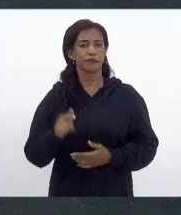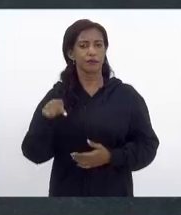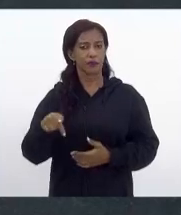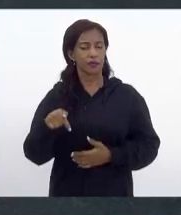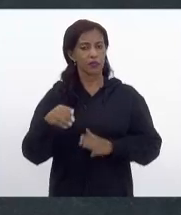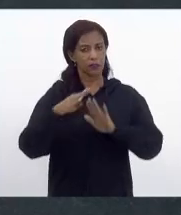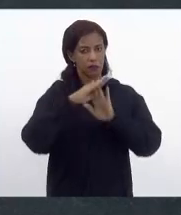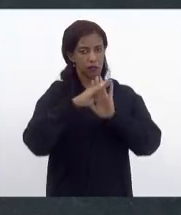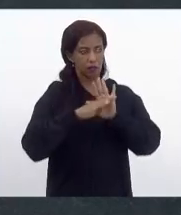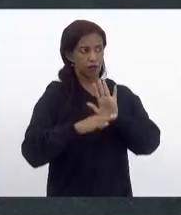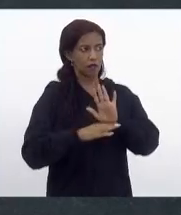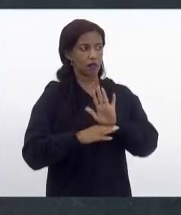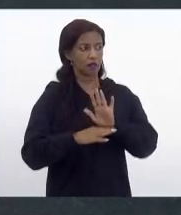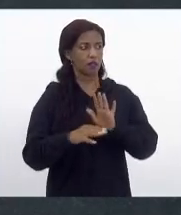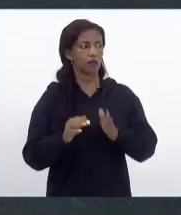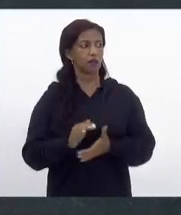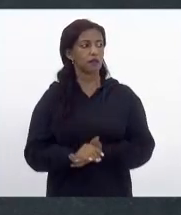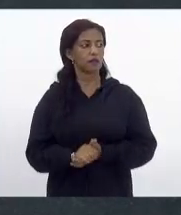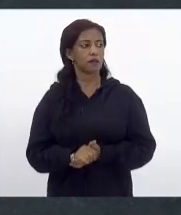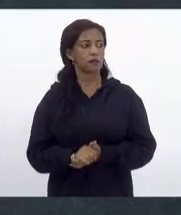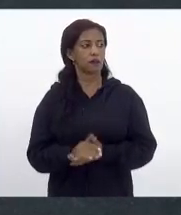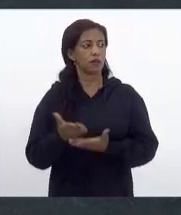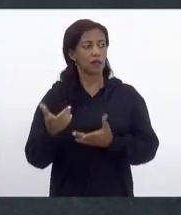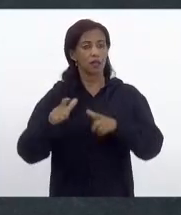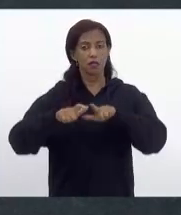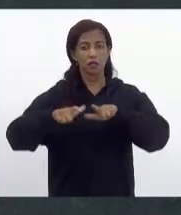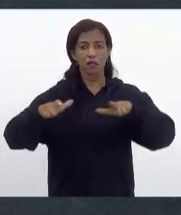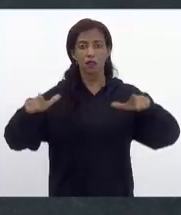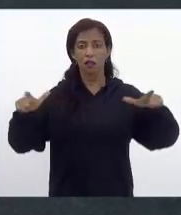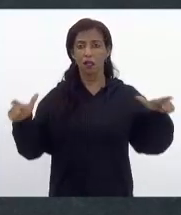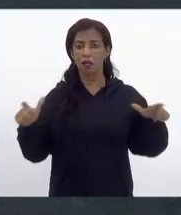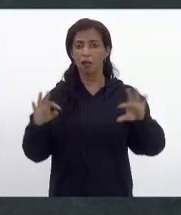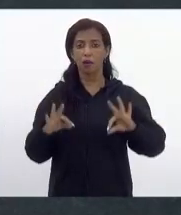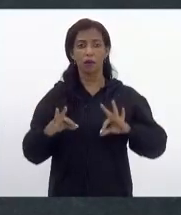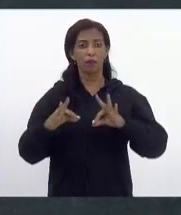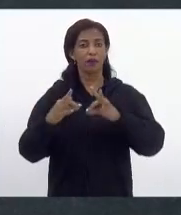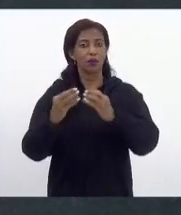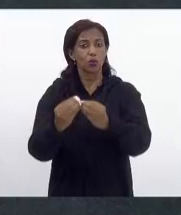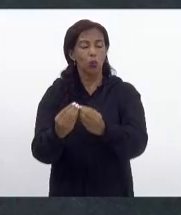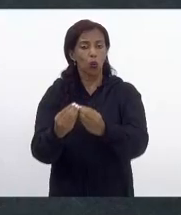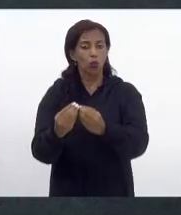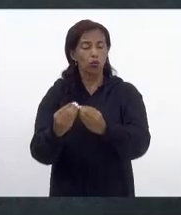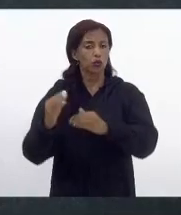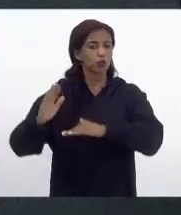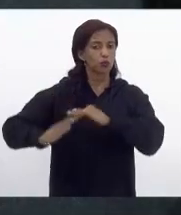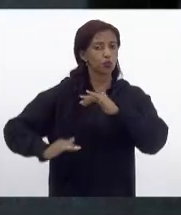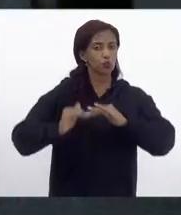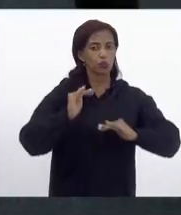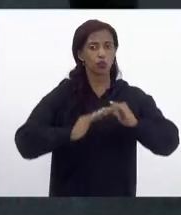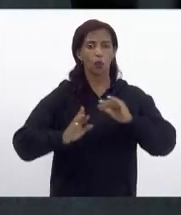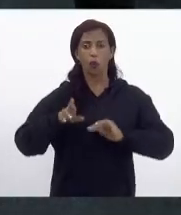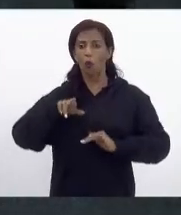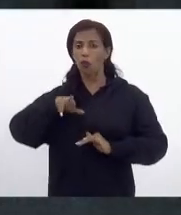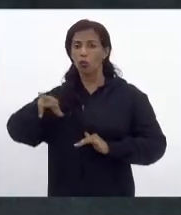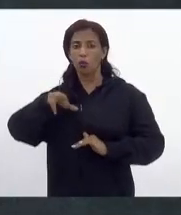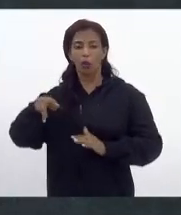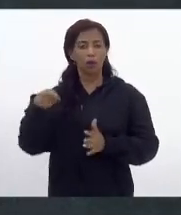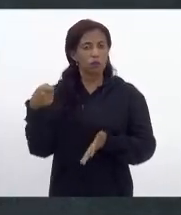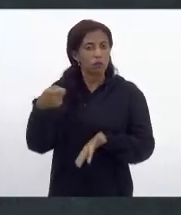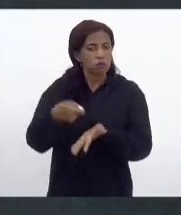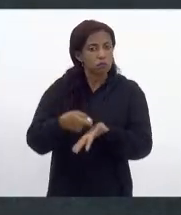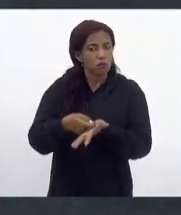programa, é ele ser amplo para o corpo docente e discente, mas não é uma tarefa